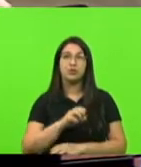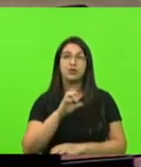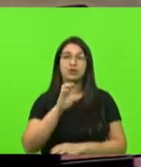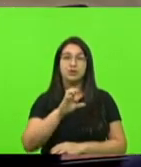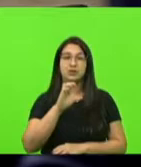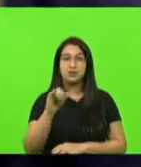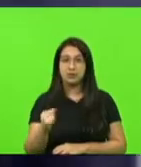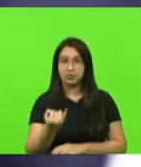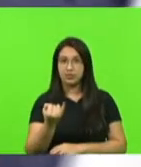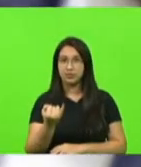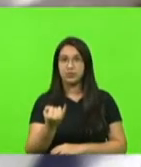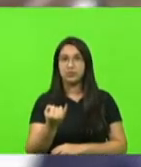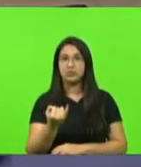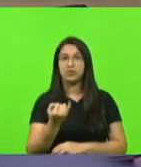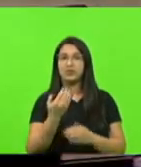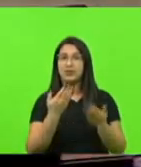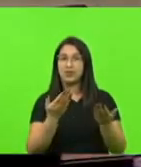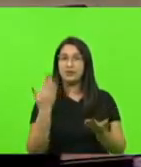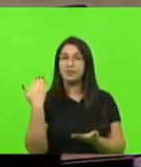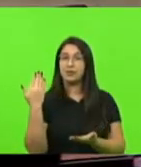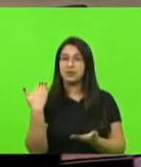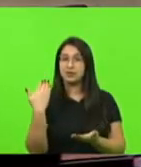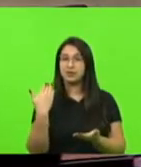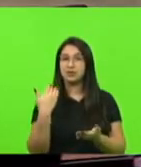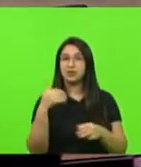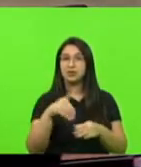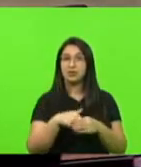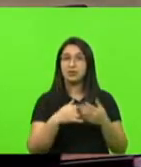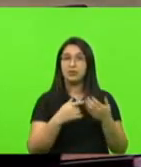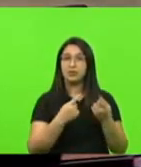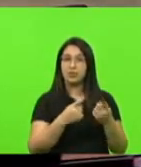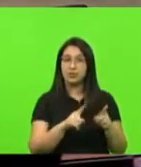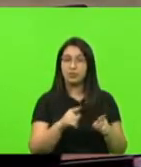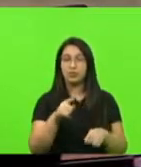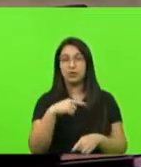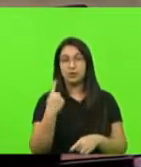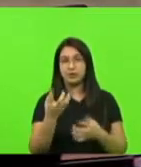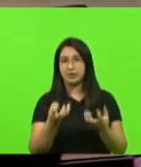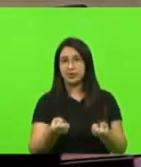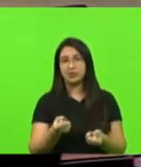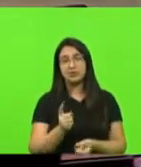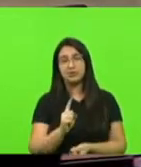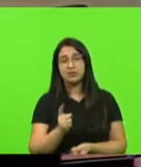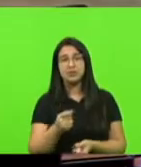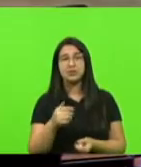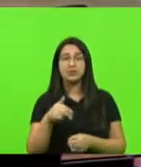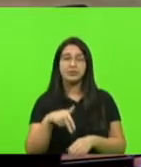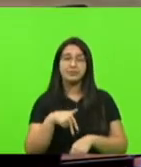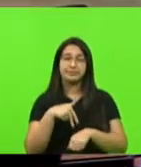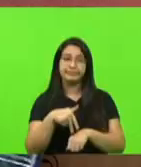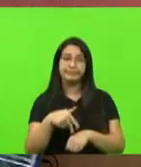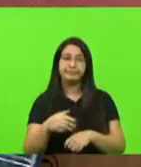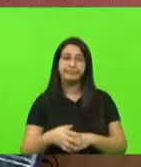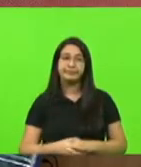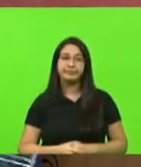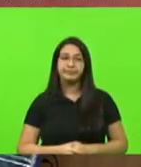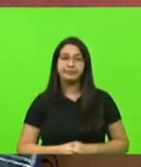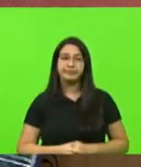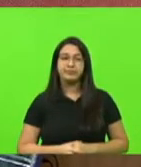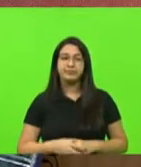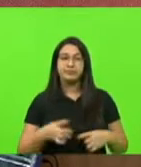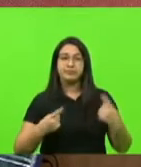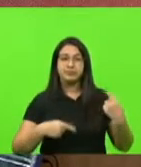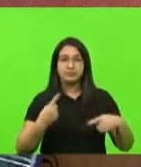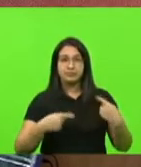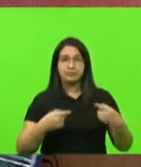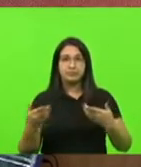naquela ocasião, deu o voto pela rejeição que nós temos que manter. É esse o meu posicionamento, senhor presidente. Muito obrigado. Discutir com a